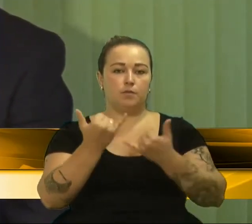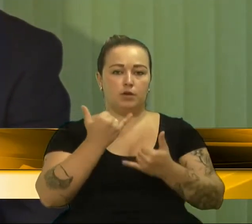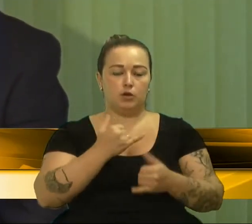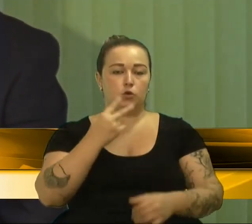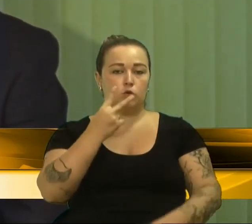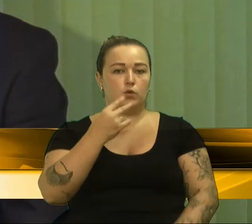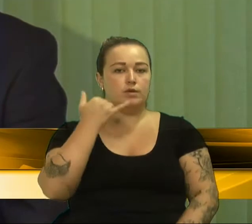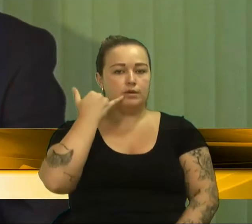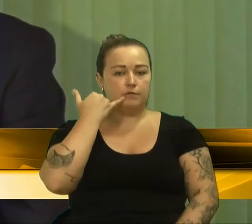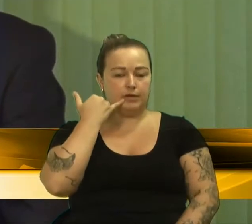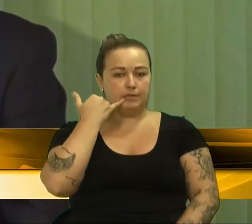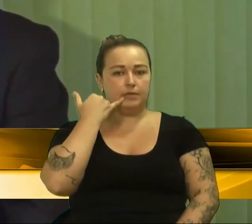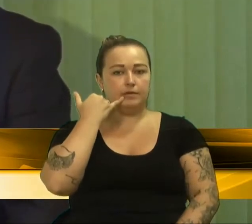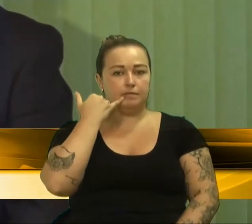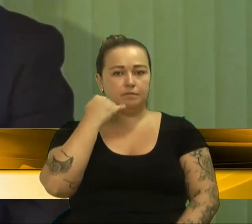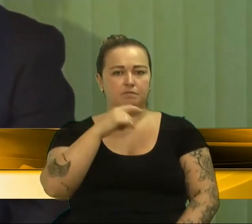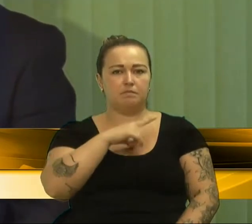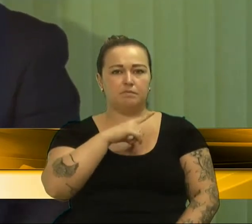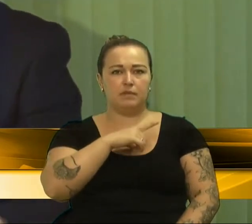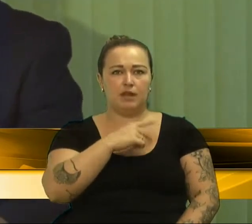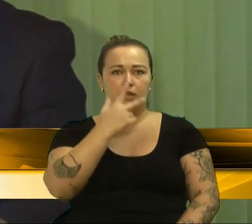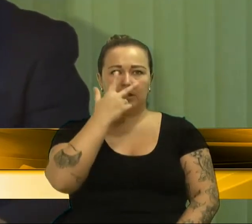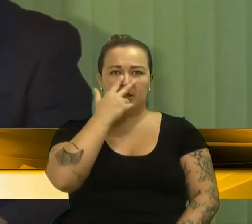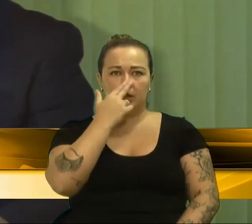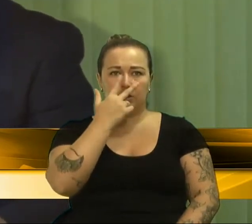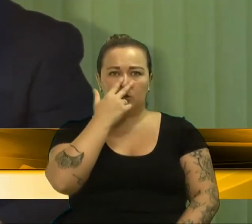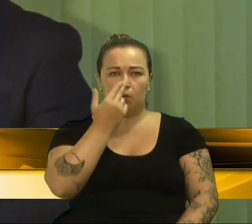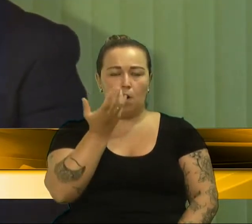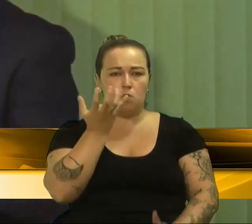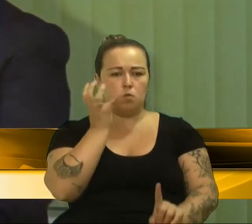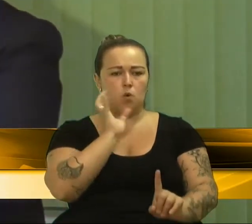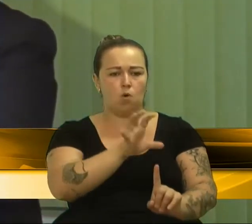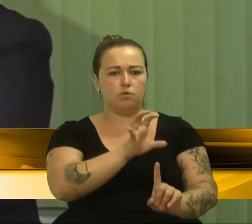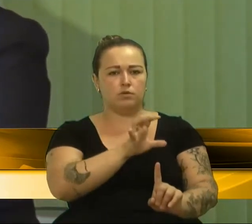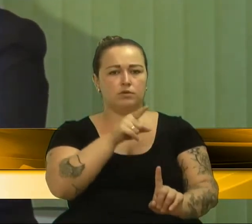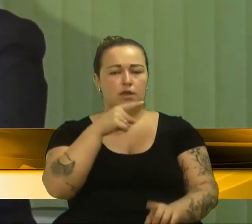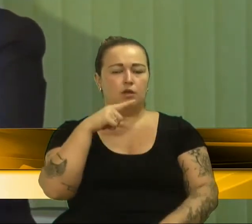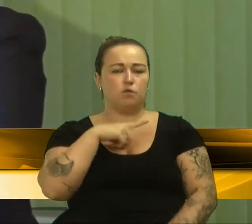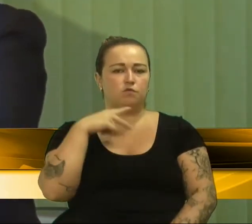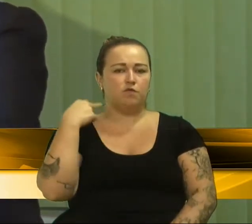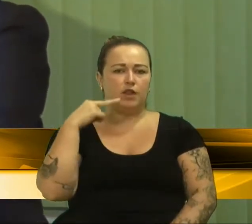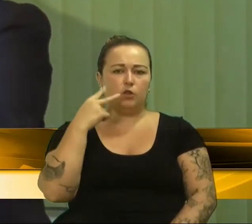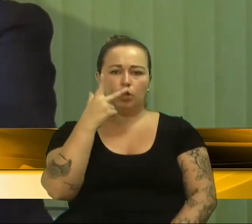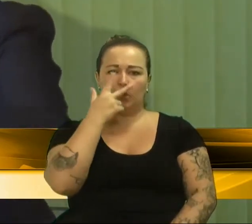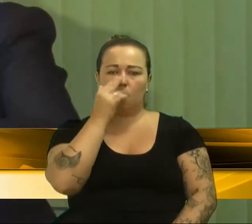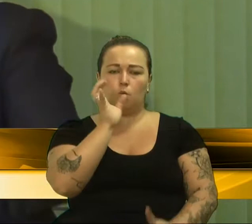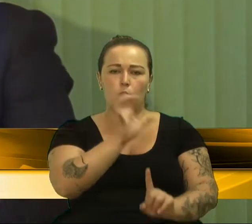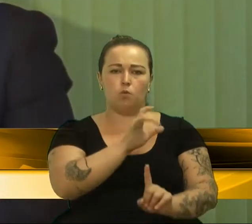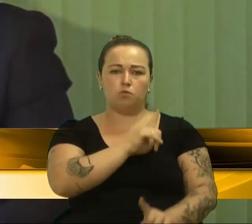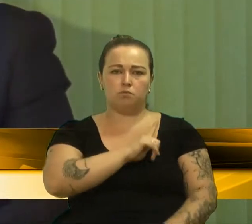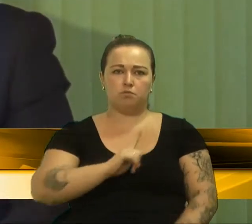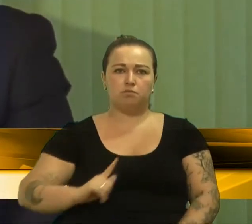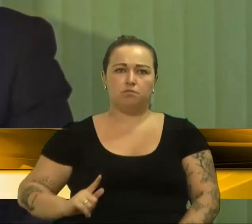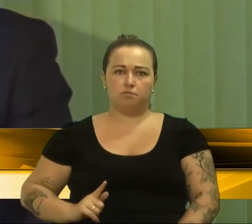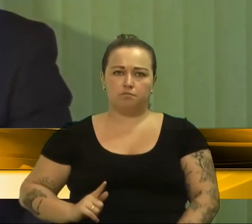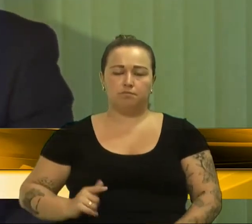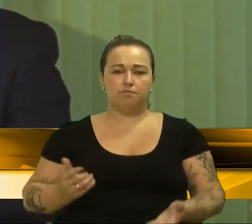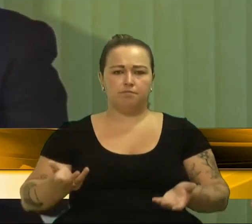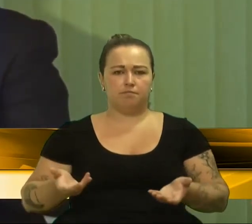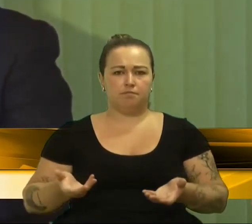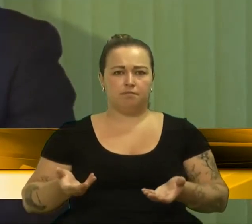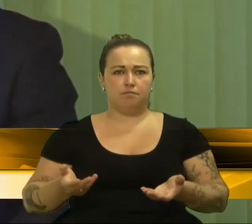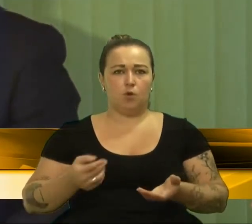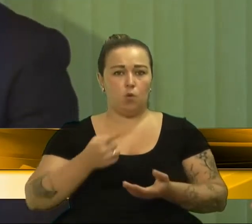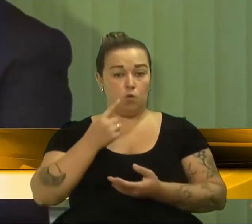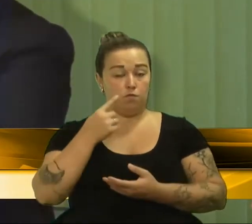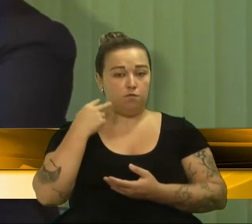telefonemas. Temos um inimigo na trincheira, esse vereador disse. Segundo a matéria, um vereador da base do governo. Um